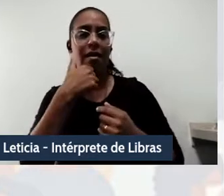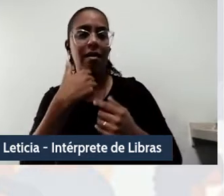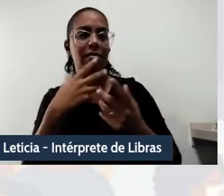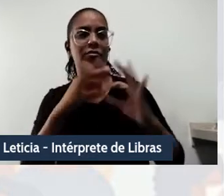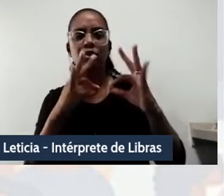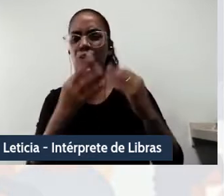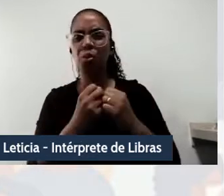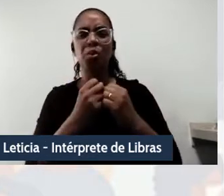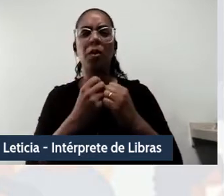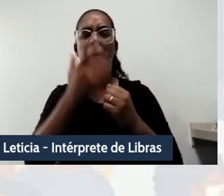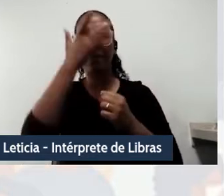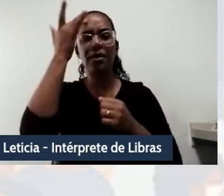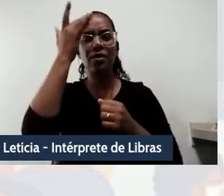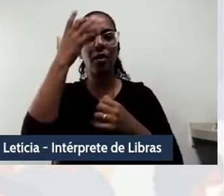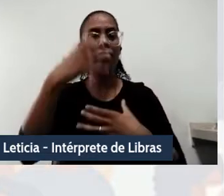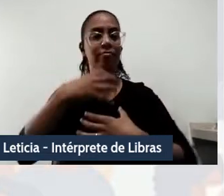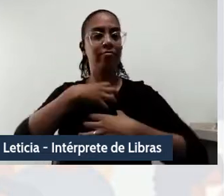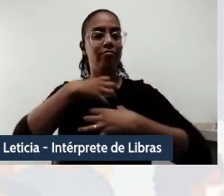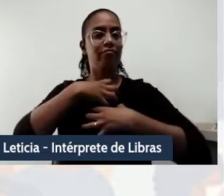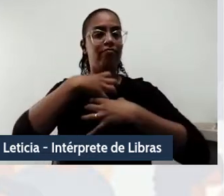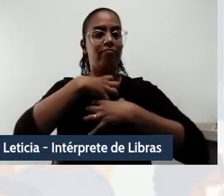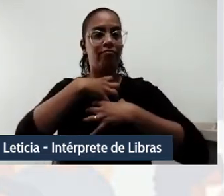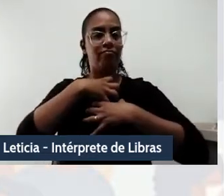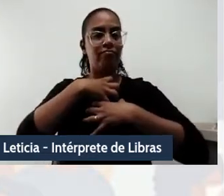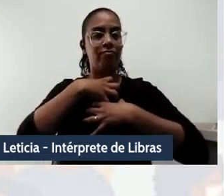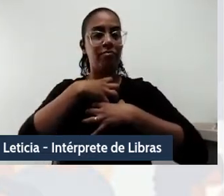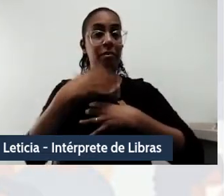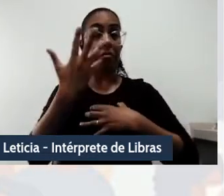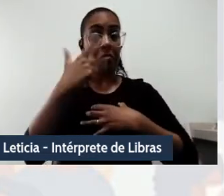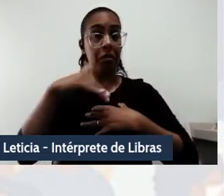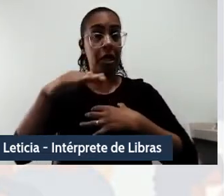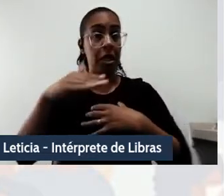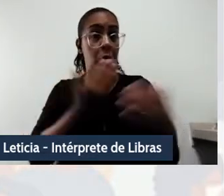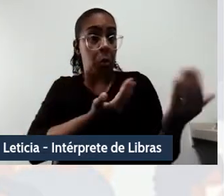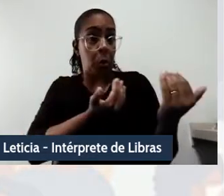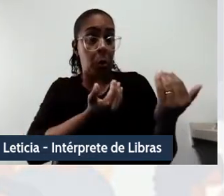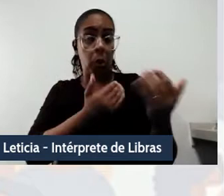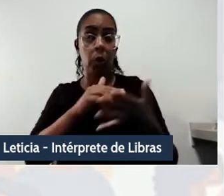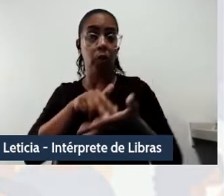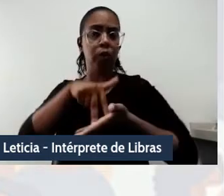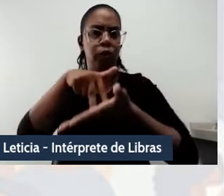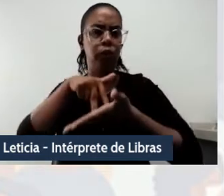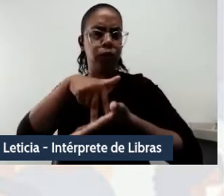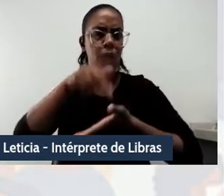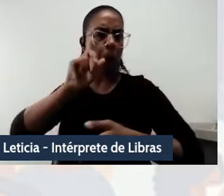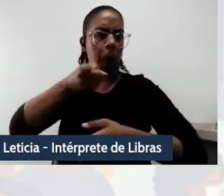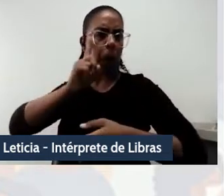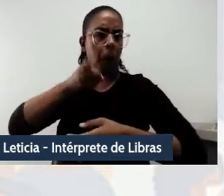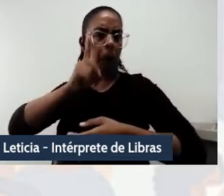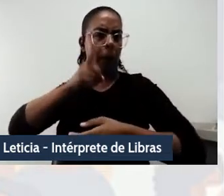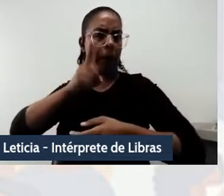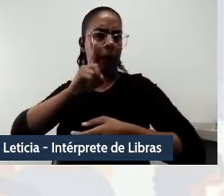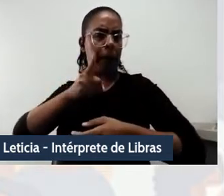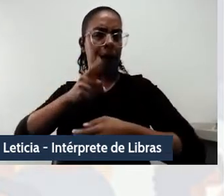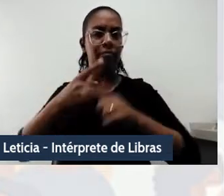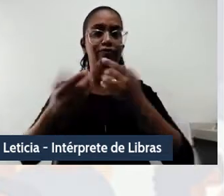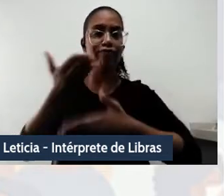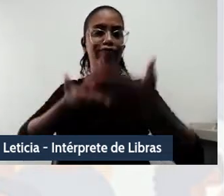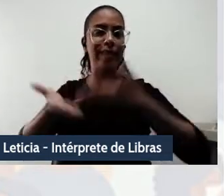imperativa, autoritária, monoglóssica, ao interagir com seus professores e tutores.